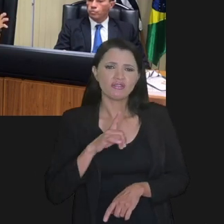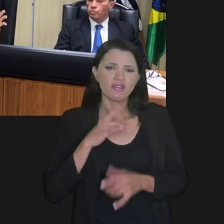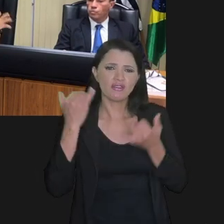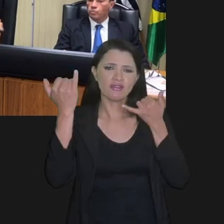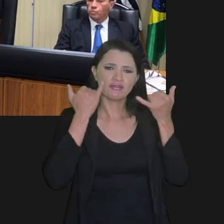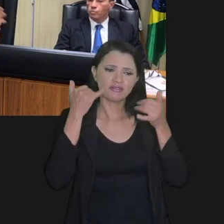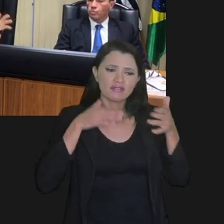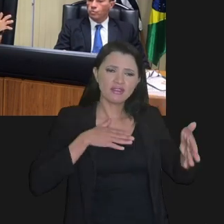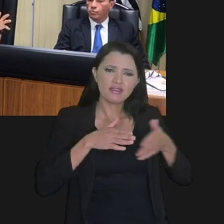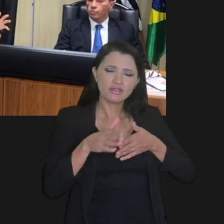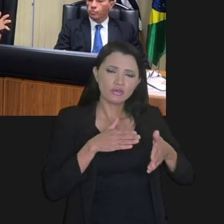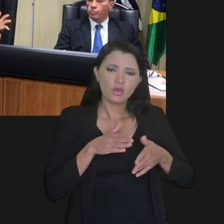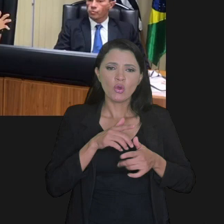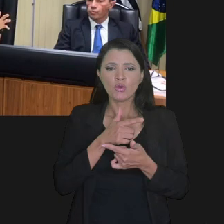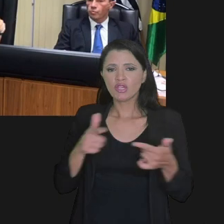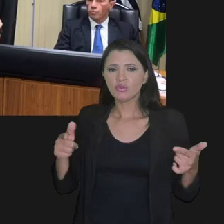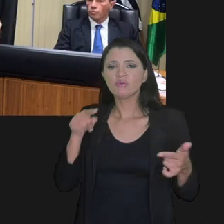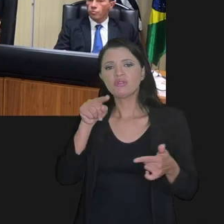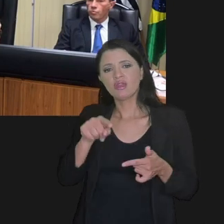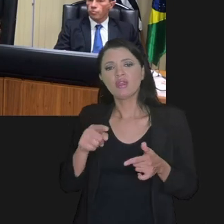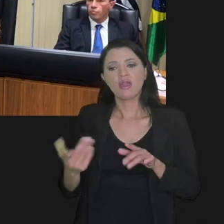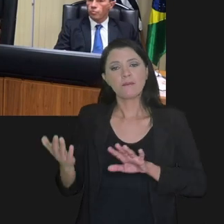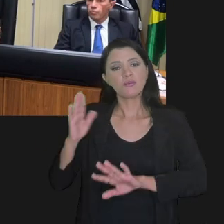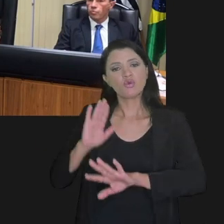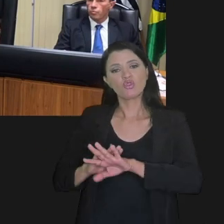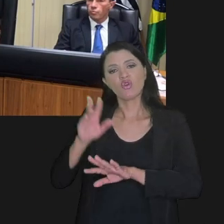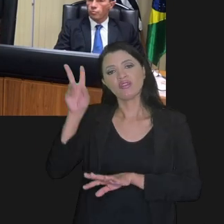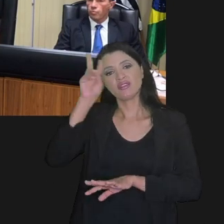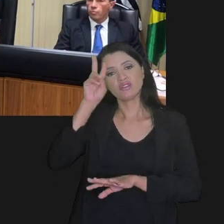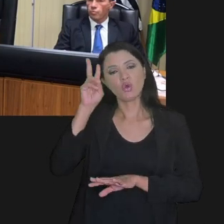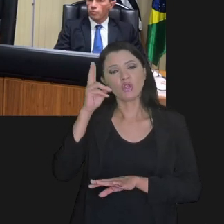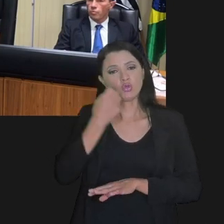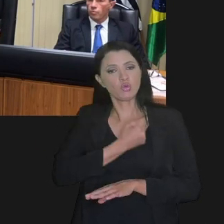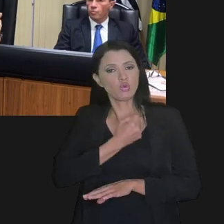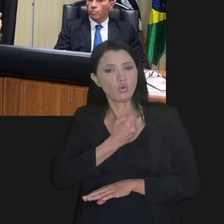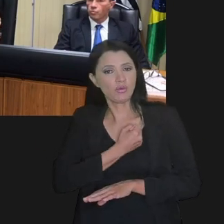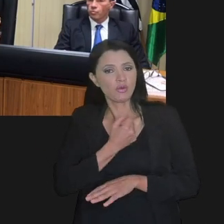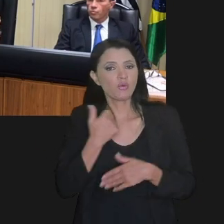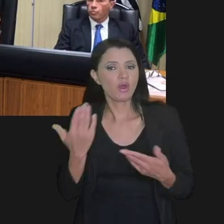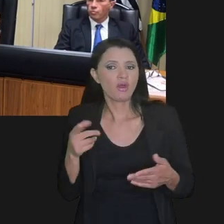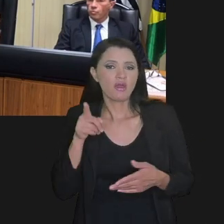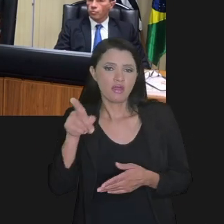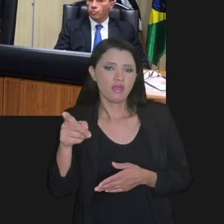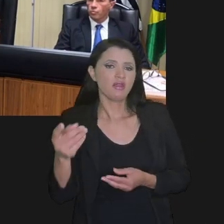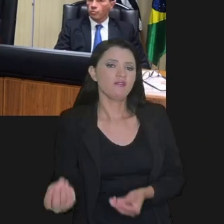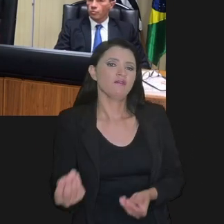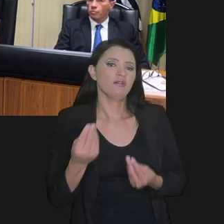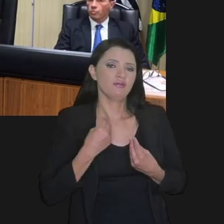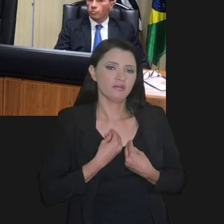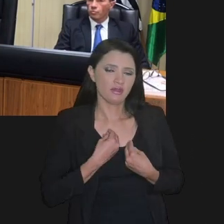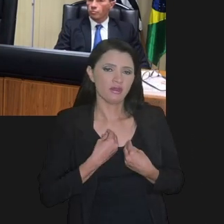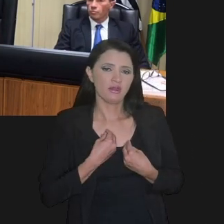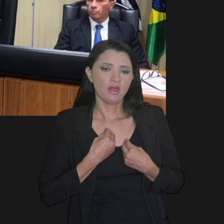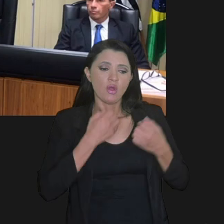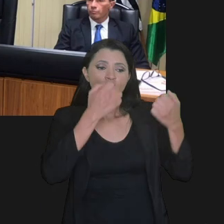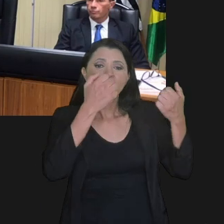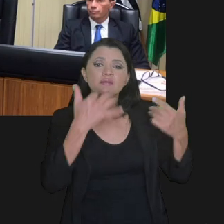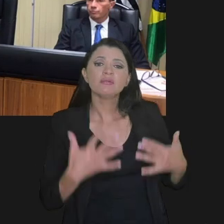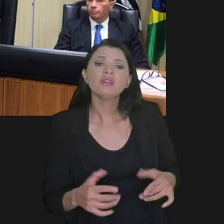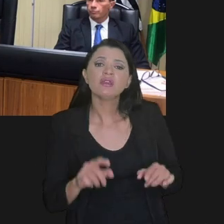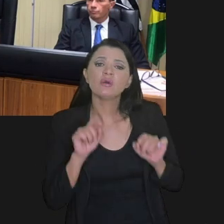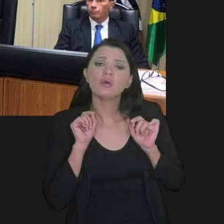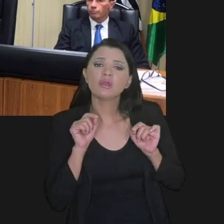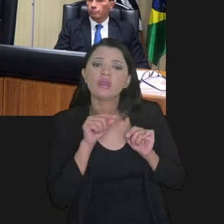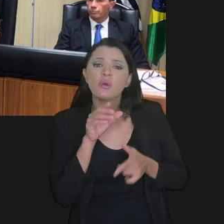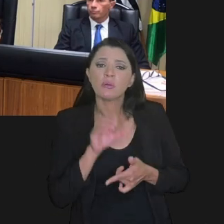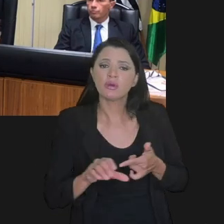acesso a esses dados contábeis todos, mas o que a gente não tem acesso é a história por trás dos números. Isso só o contribuinte pode nos dar.